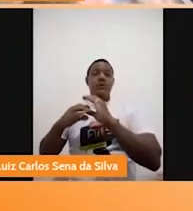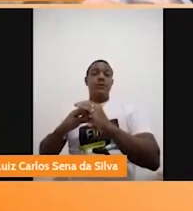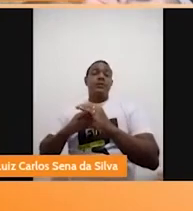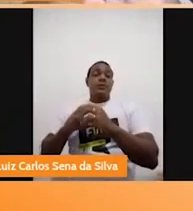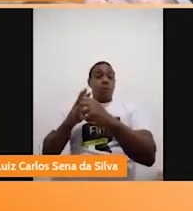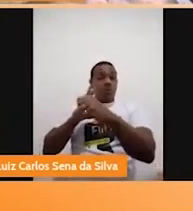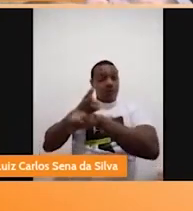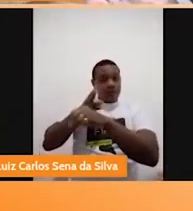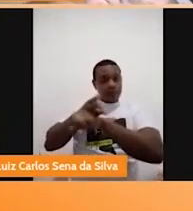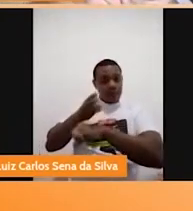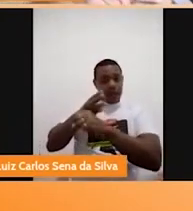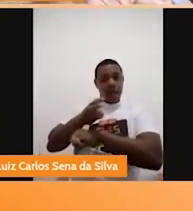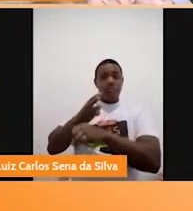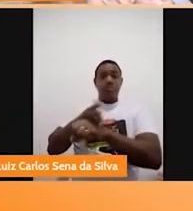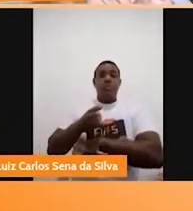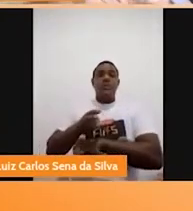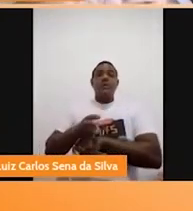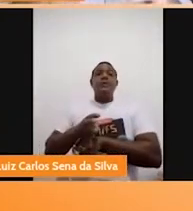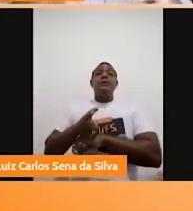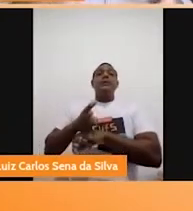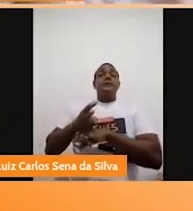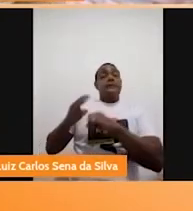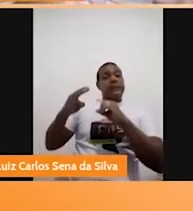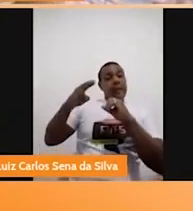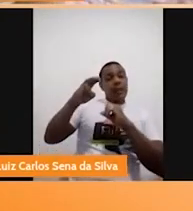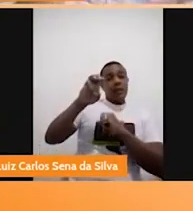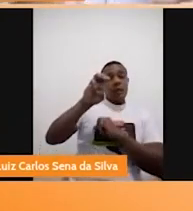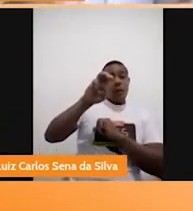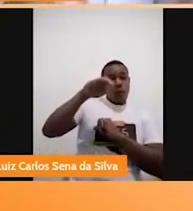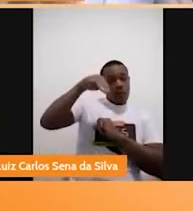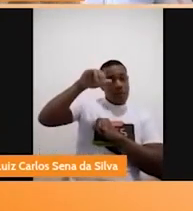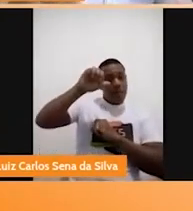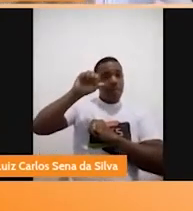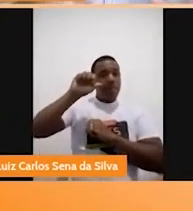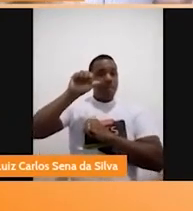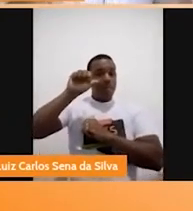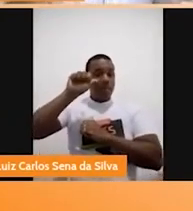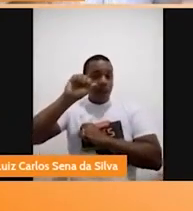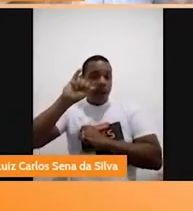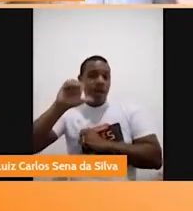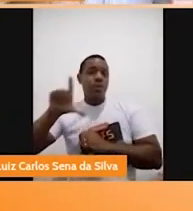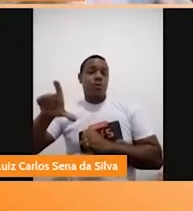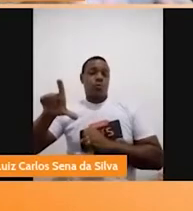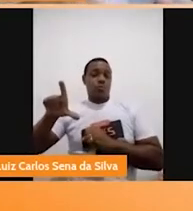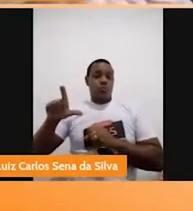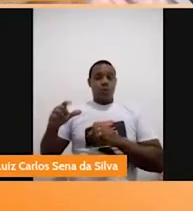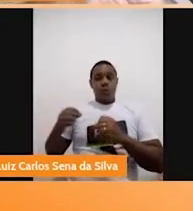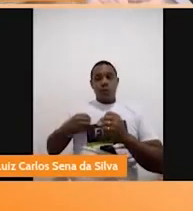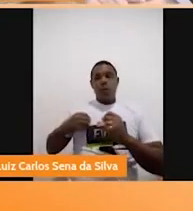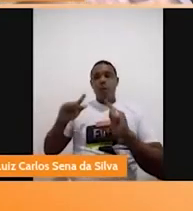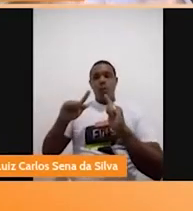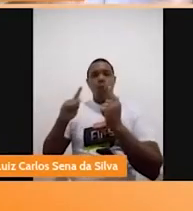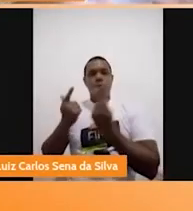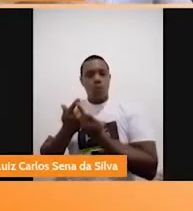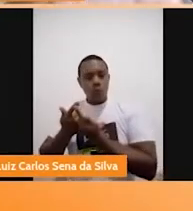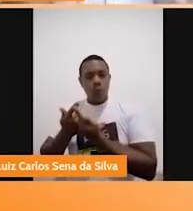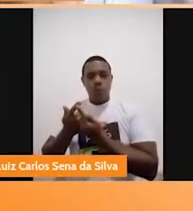e-mail para que as pessoas possam entrar em contato. Tem uma equipe. É uma equipe pequena, mas é uma equipe que dá conta.